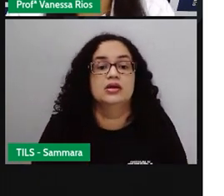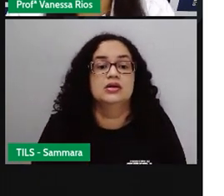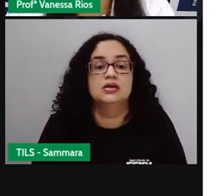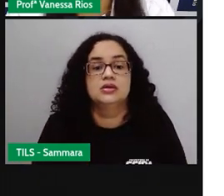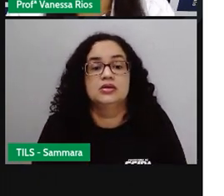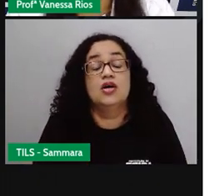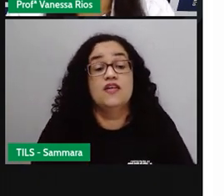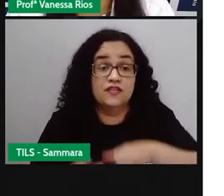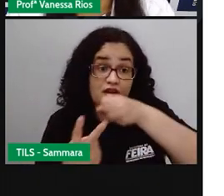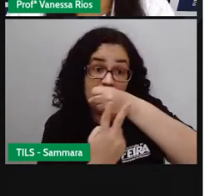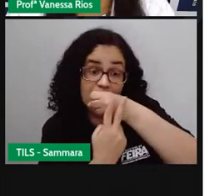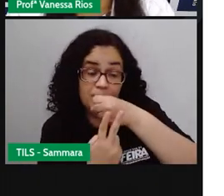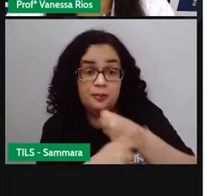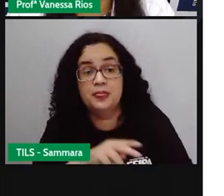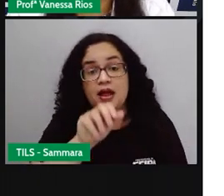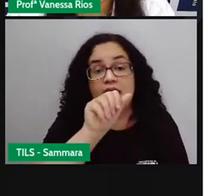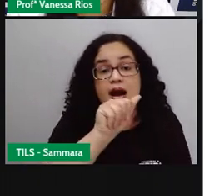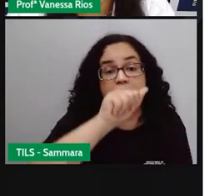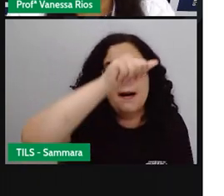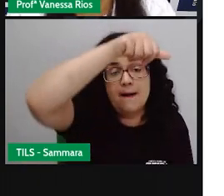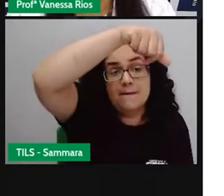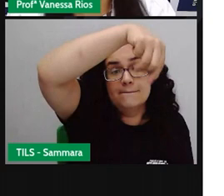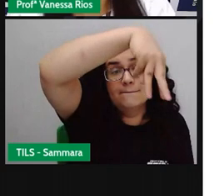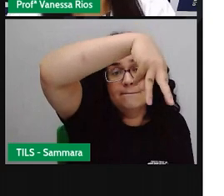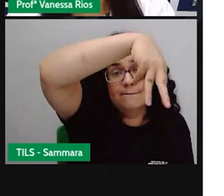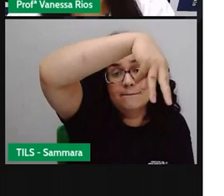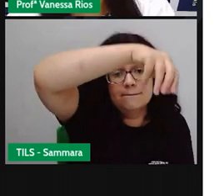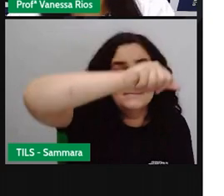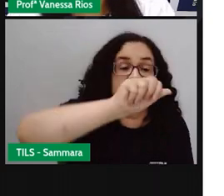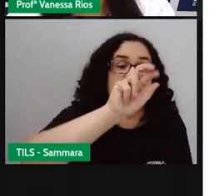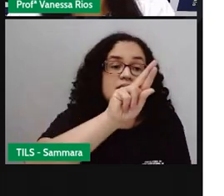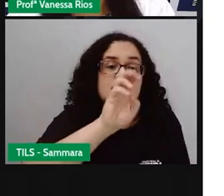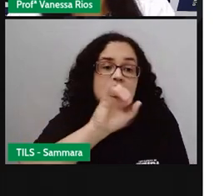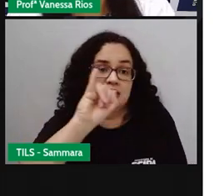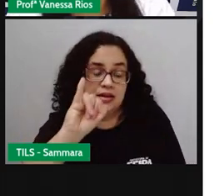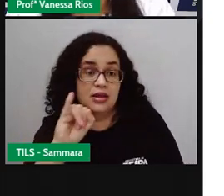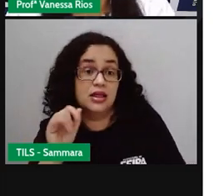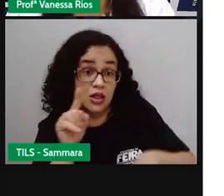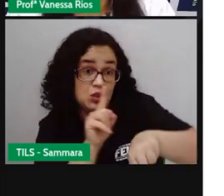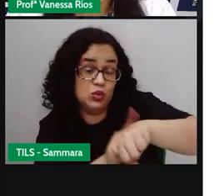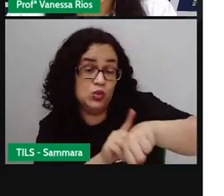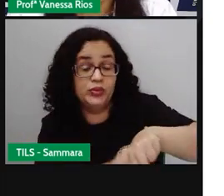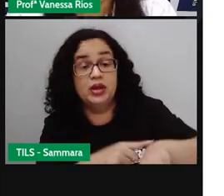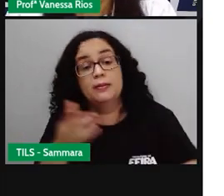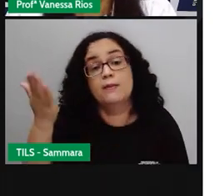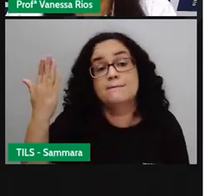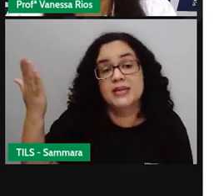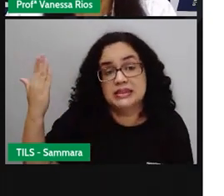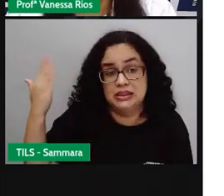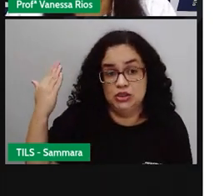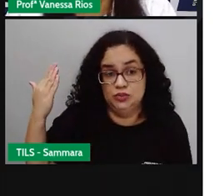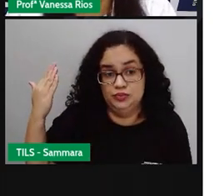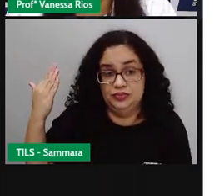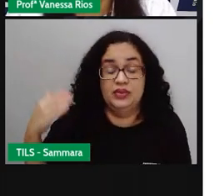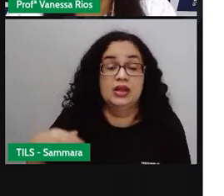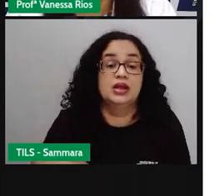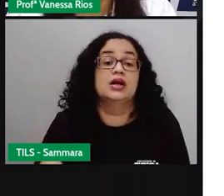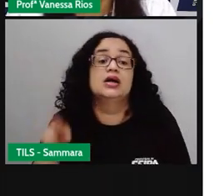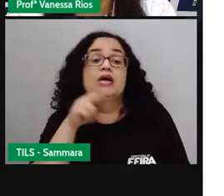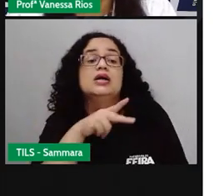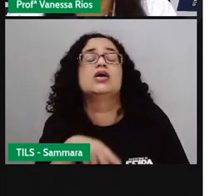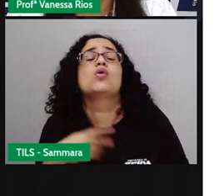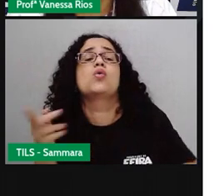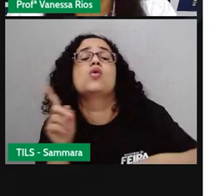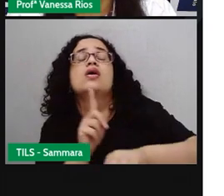Olha só o verbo aí. Amarrei também está no tempo passado. Então, quando a Pró pergunta, ó,